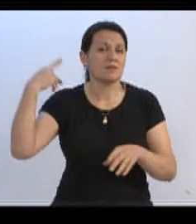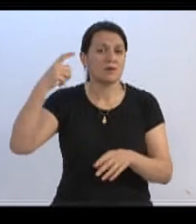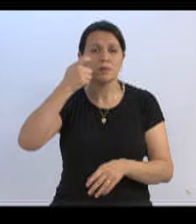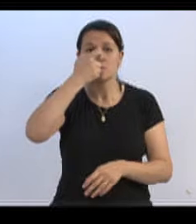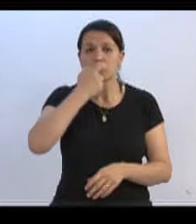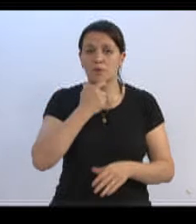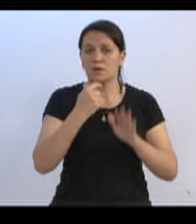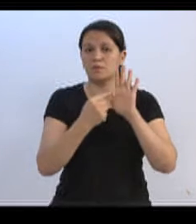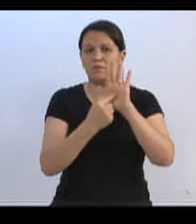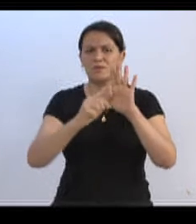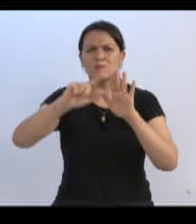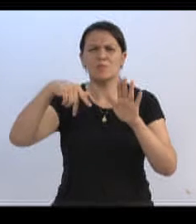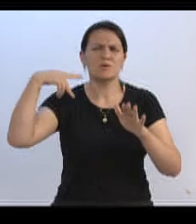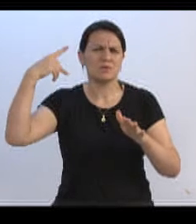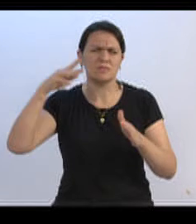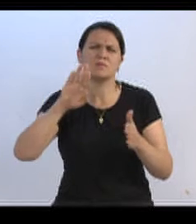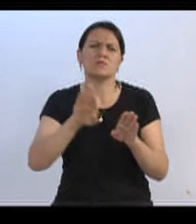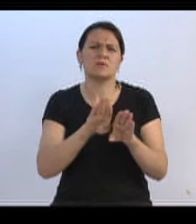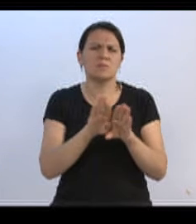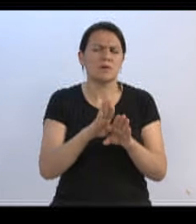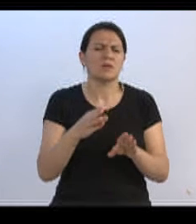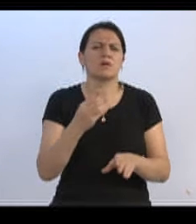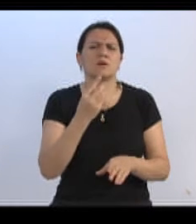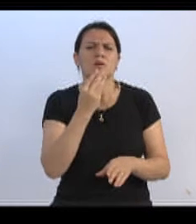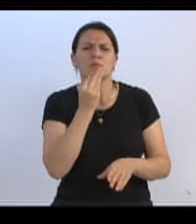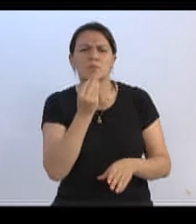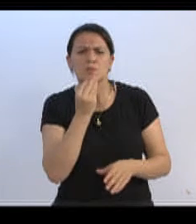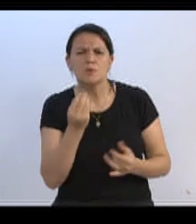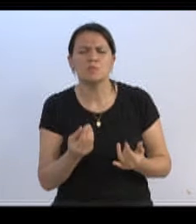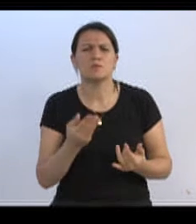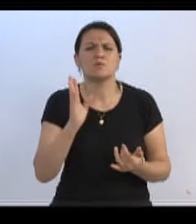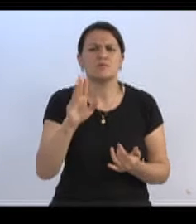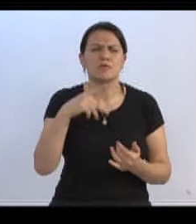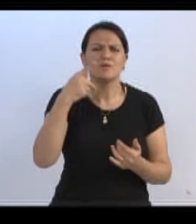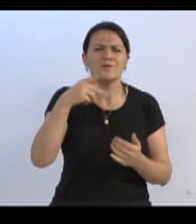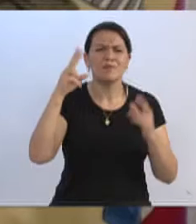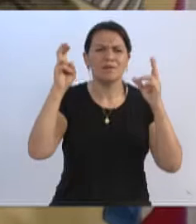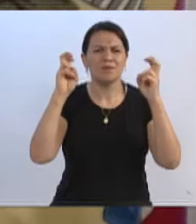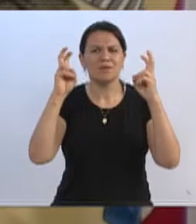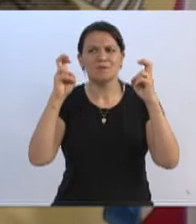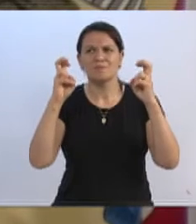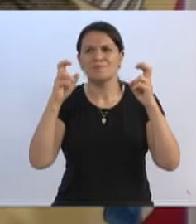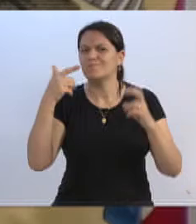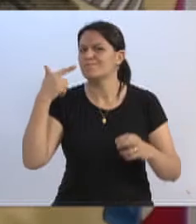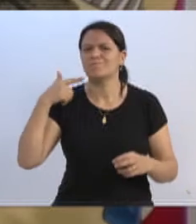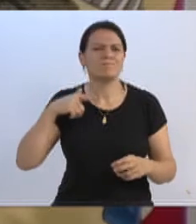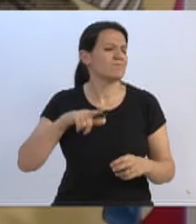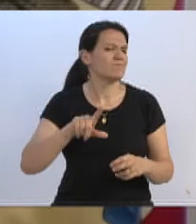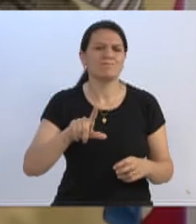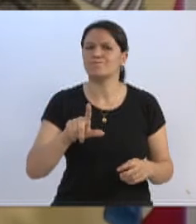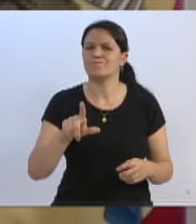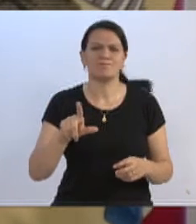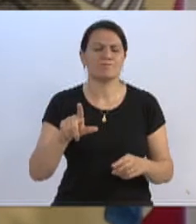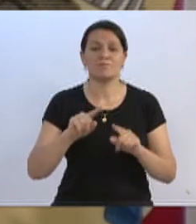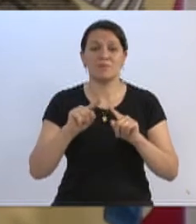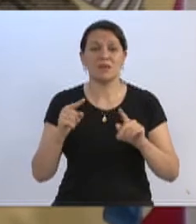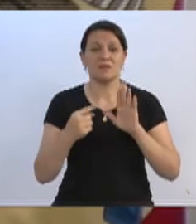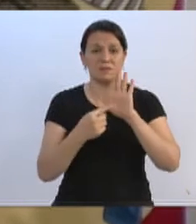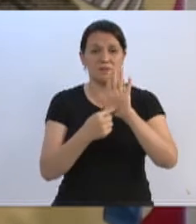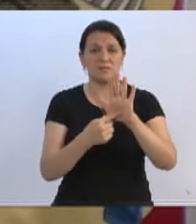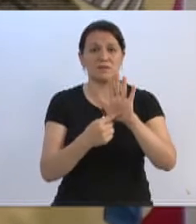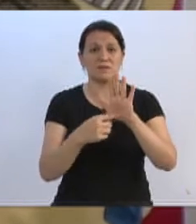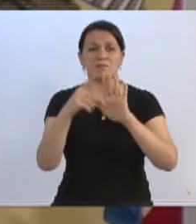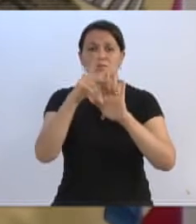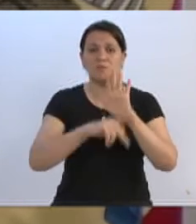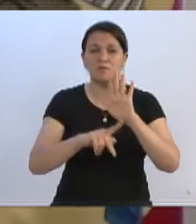recentemente, outros vereadores, acho que também, o vereador Bruno, tem tocado nesse assunto. Não tivemos êxito, mas apresentamos em forma de anteprojeto essas